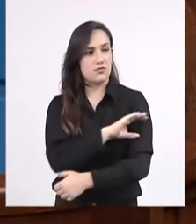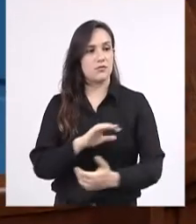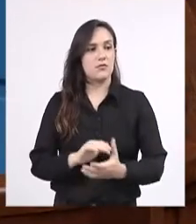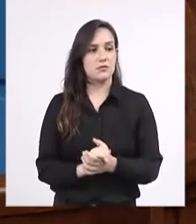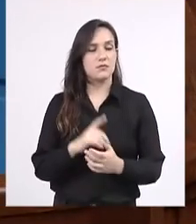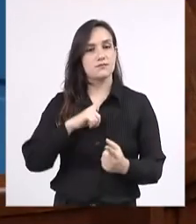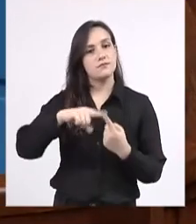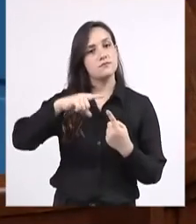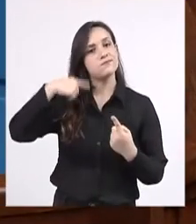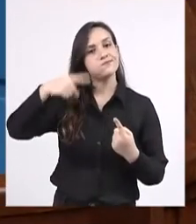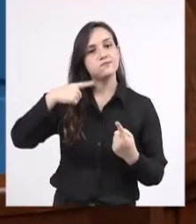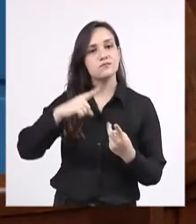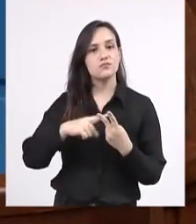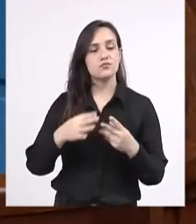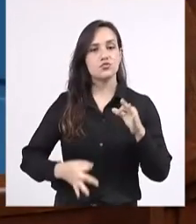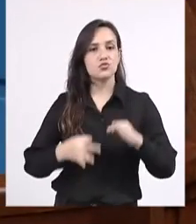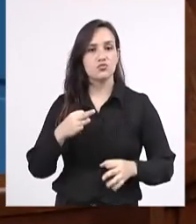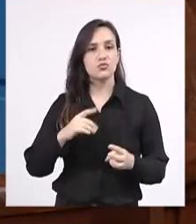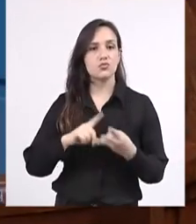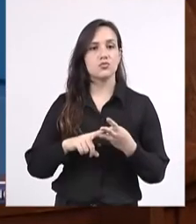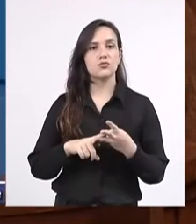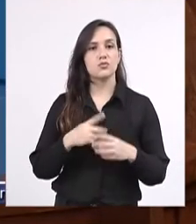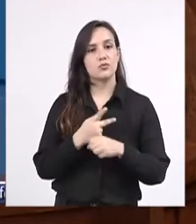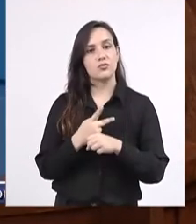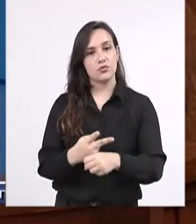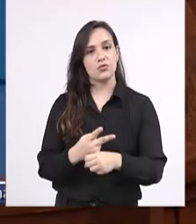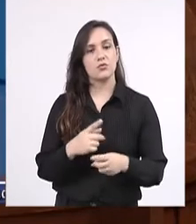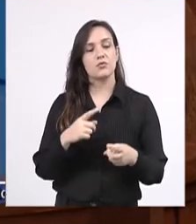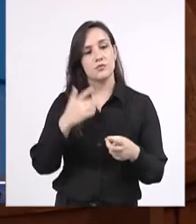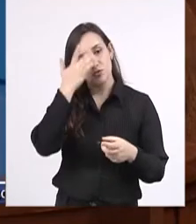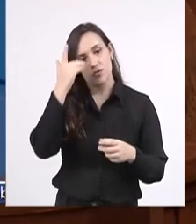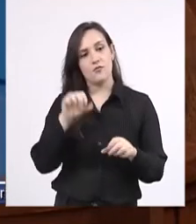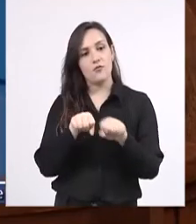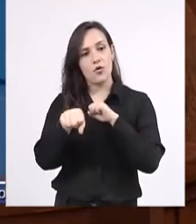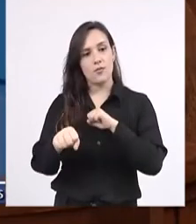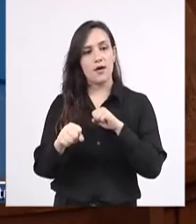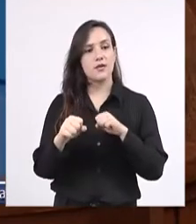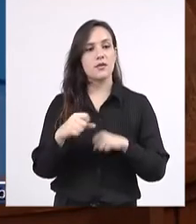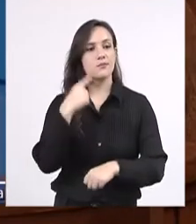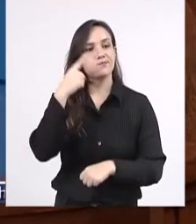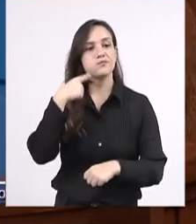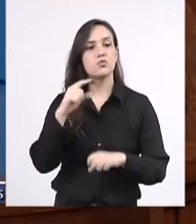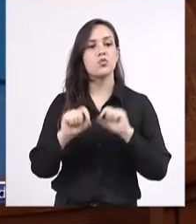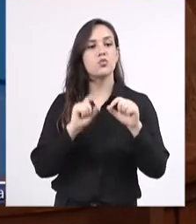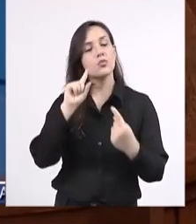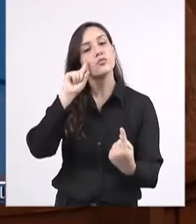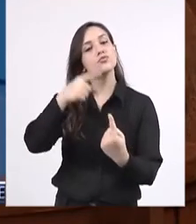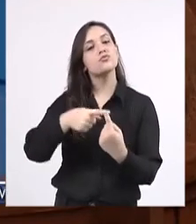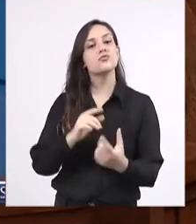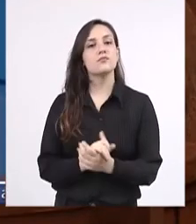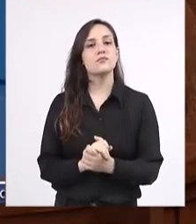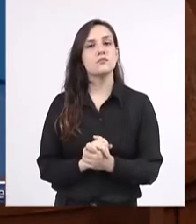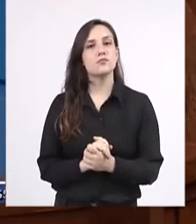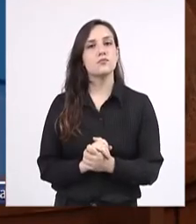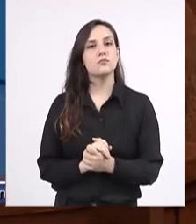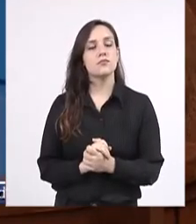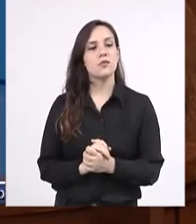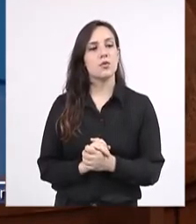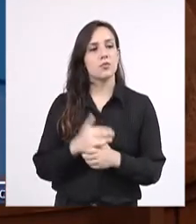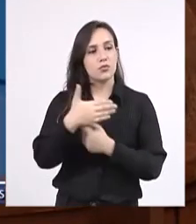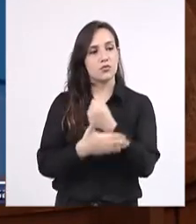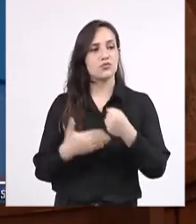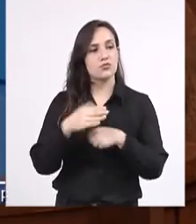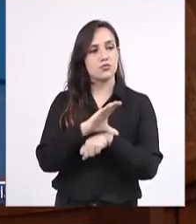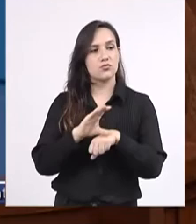advogados, juízes, procuradores, acadêmicos de direito e tem por objetivo defender a Constituição Federal.